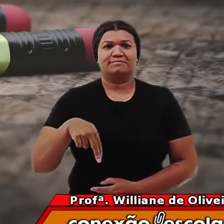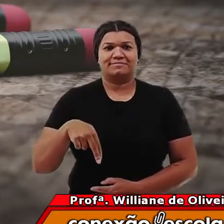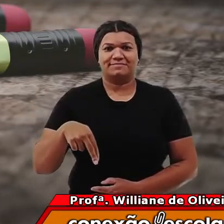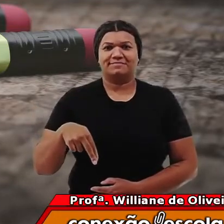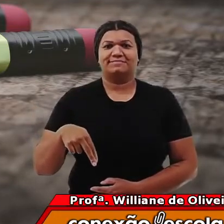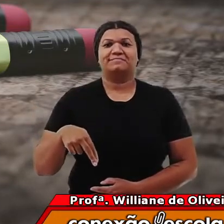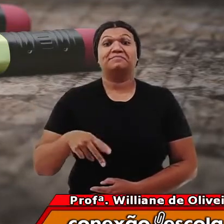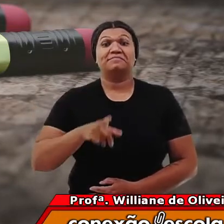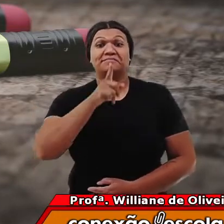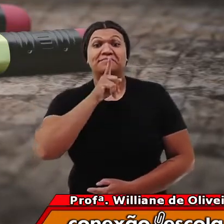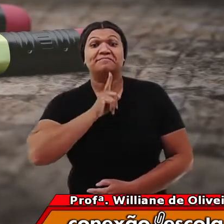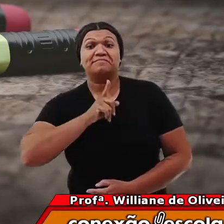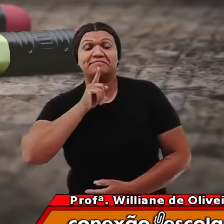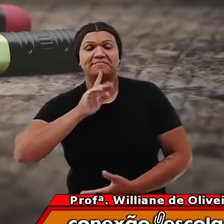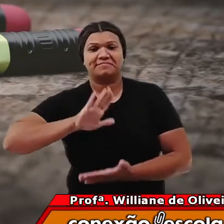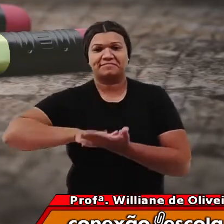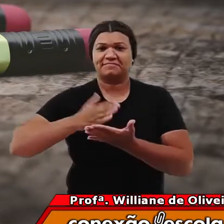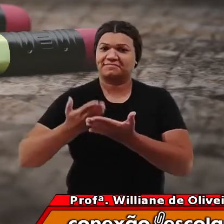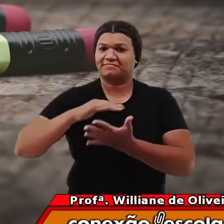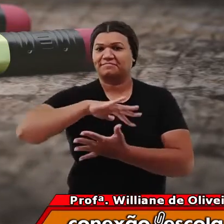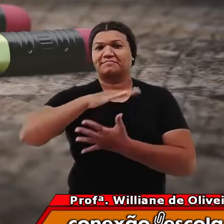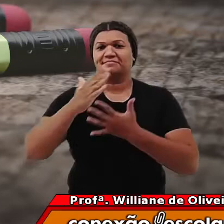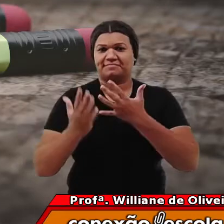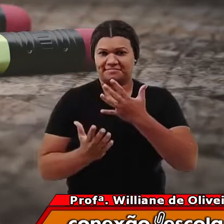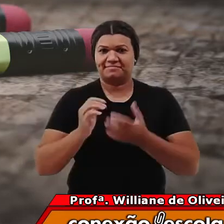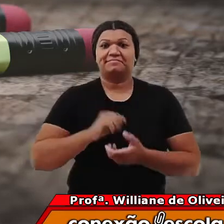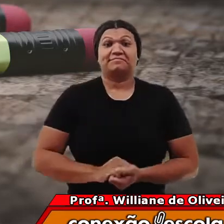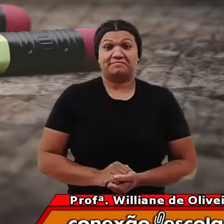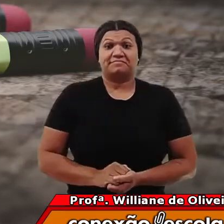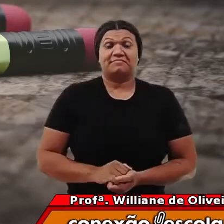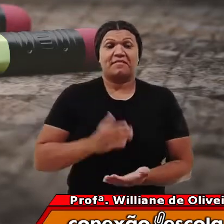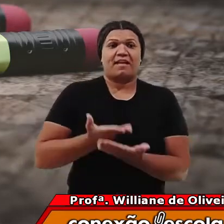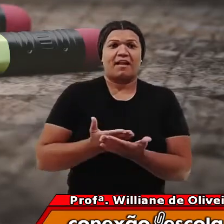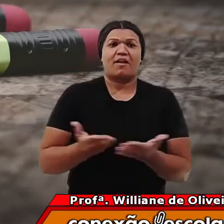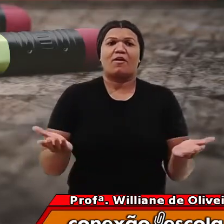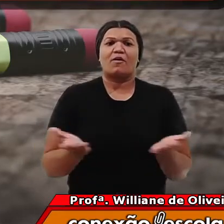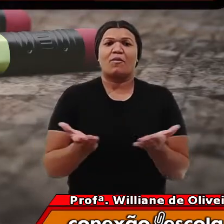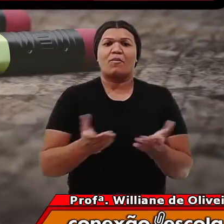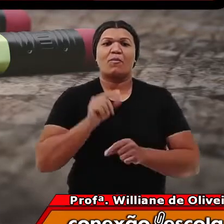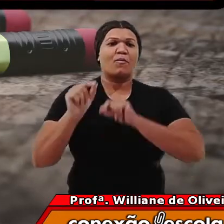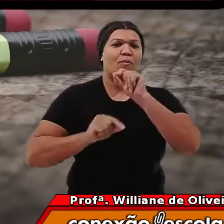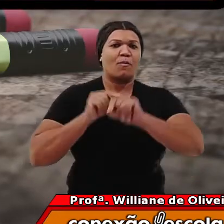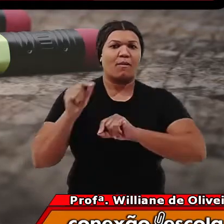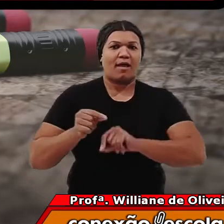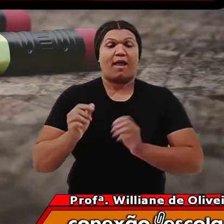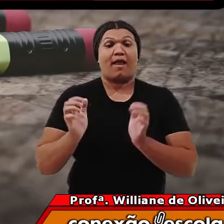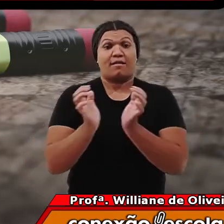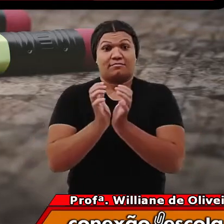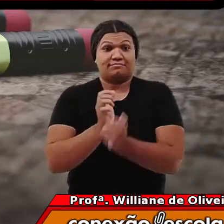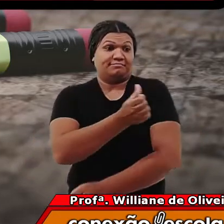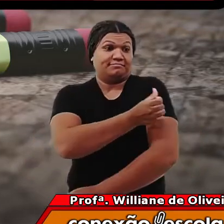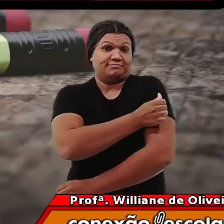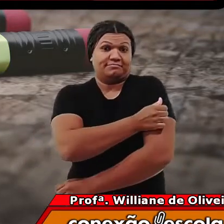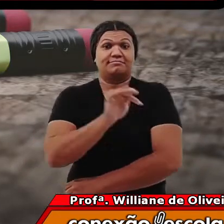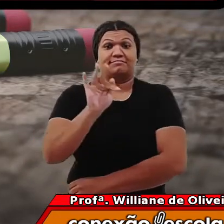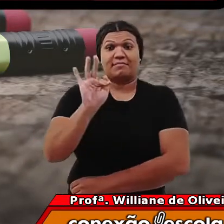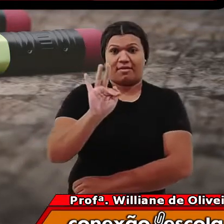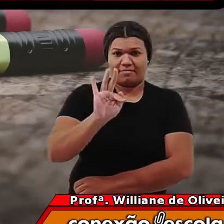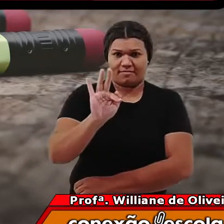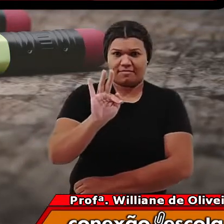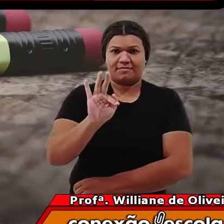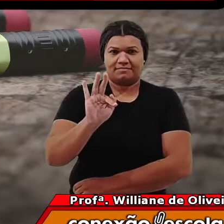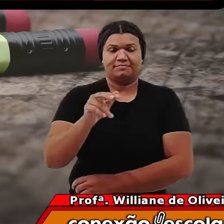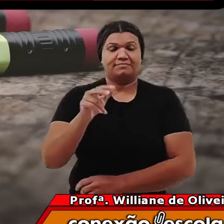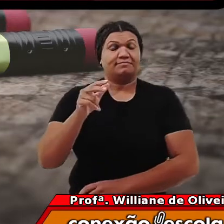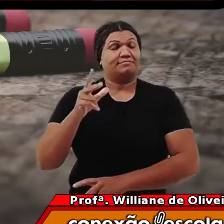o Williane na Língua de Sinais, e a nossa aula de hoje é para o sexto ano, agrupamento F, ciclo da